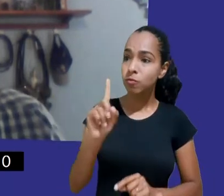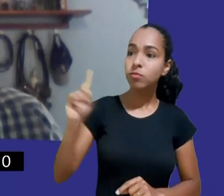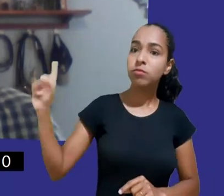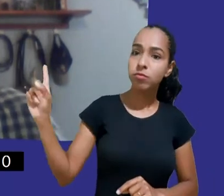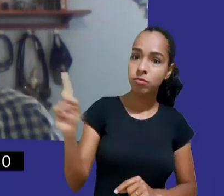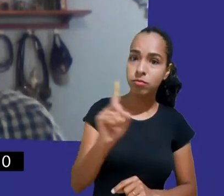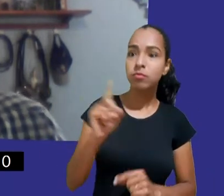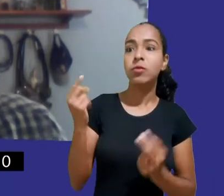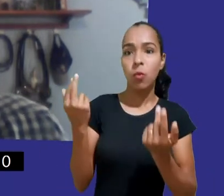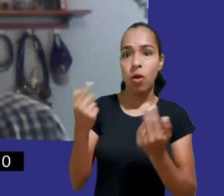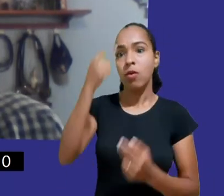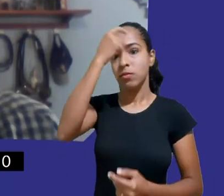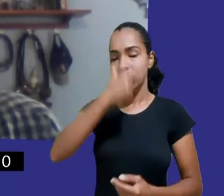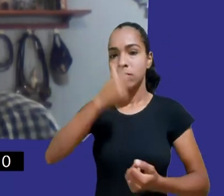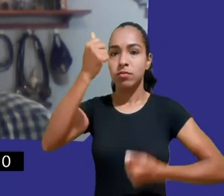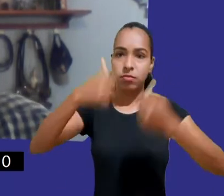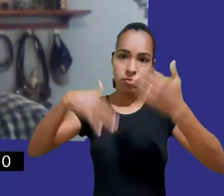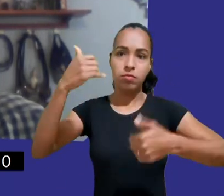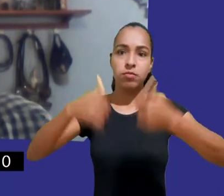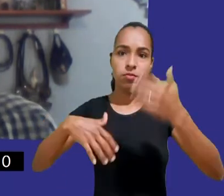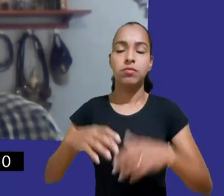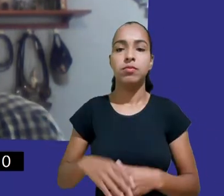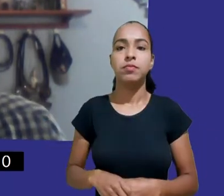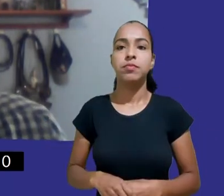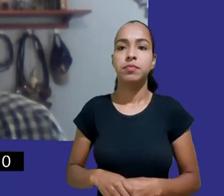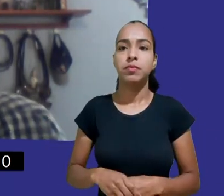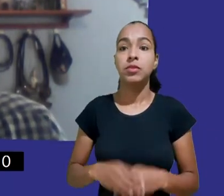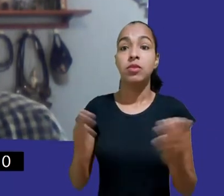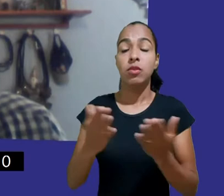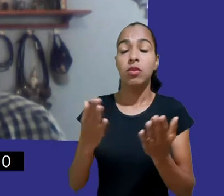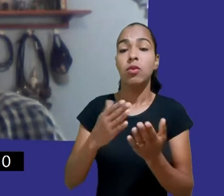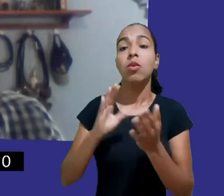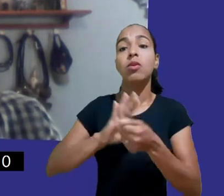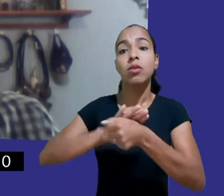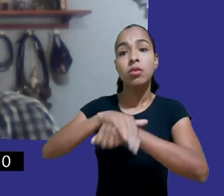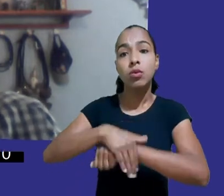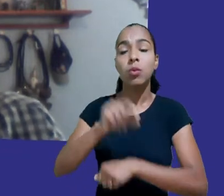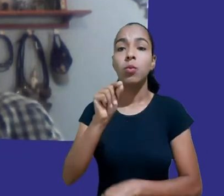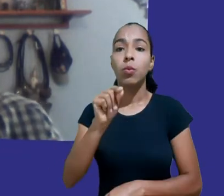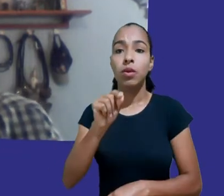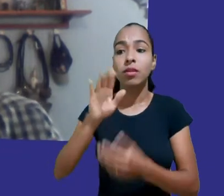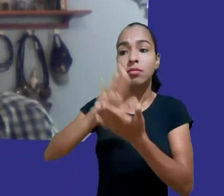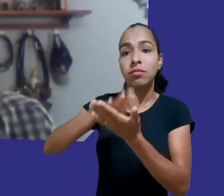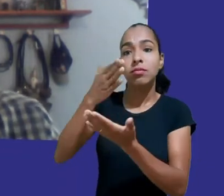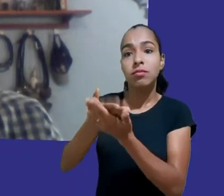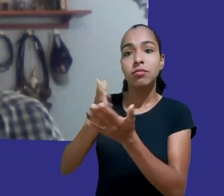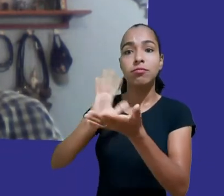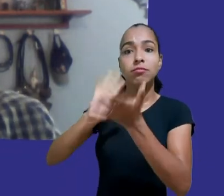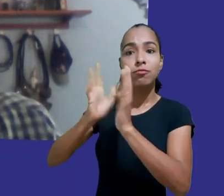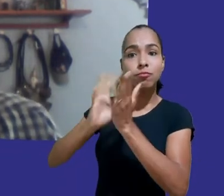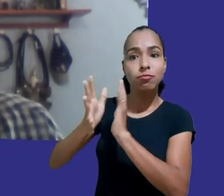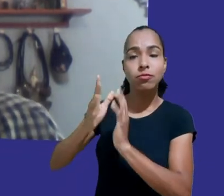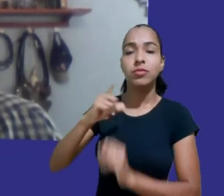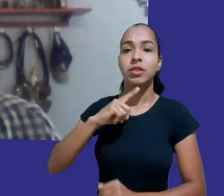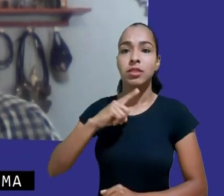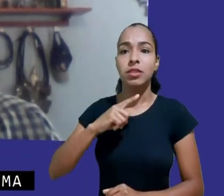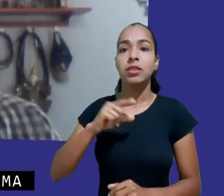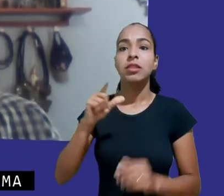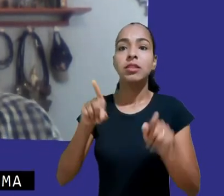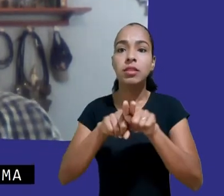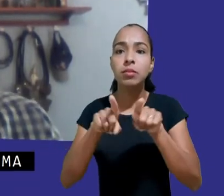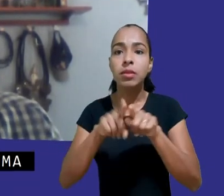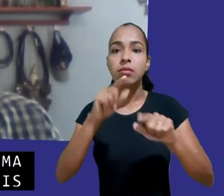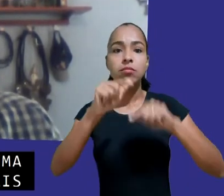primeira parte da noite e também estarão conosco os intérpretes de Libras da EducaLibras e os profissionais de legendagem em tempo real da STM.